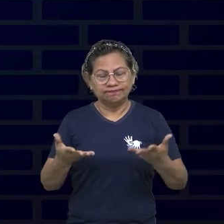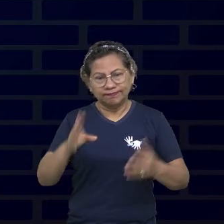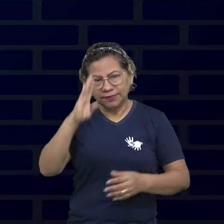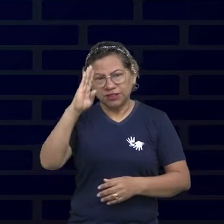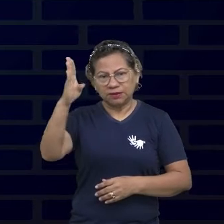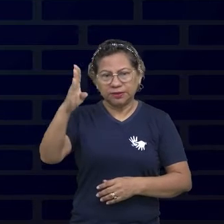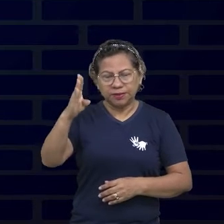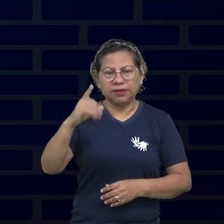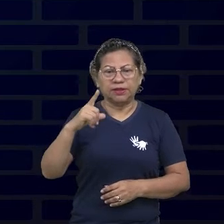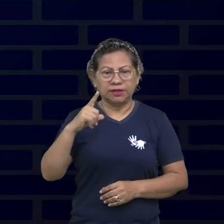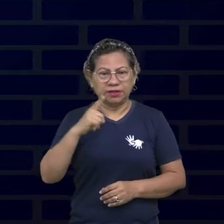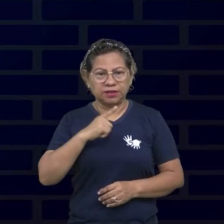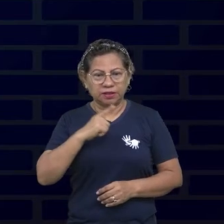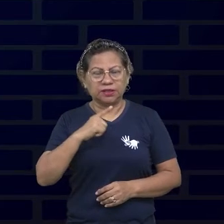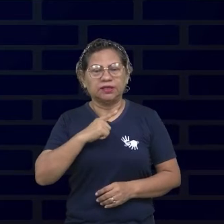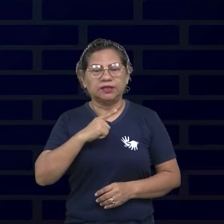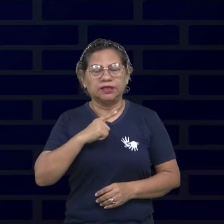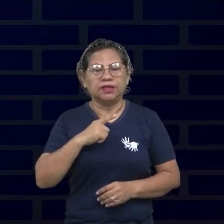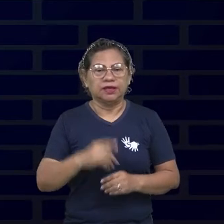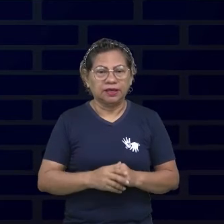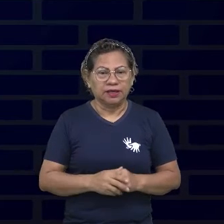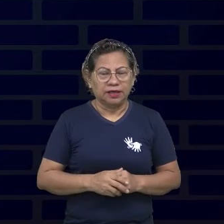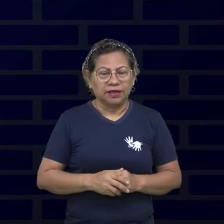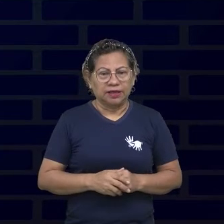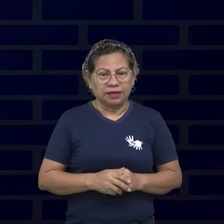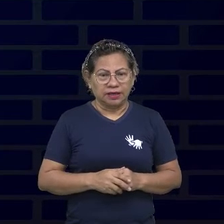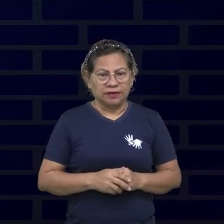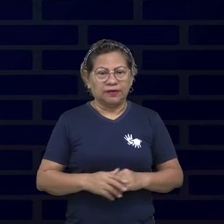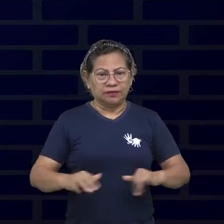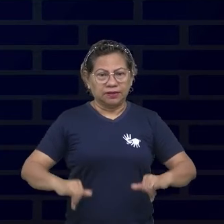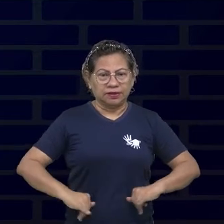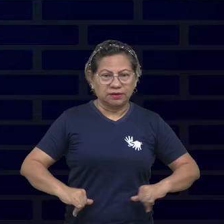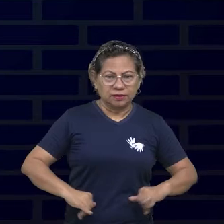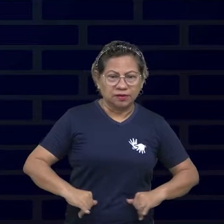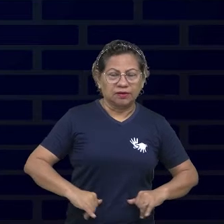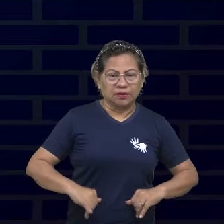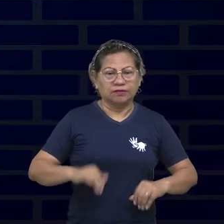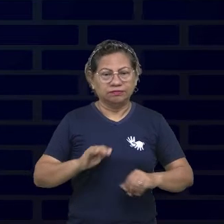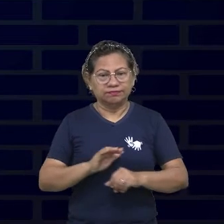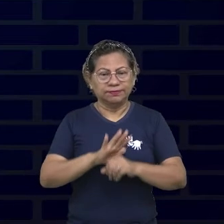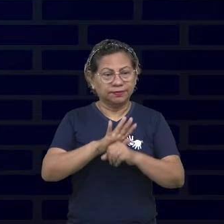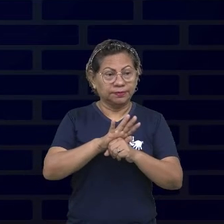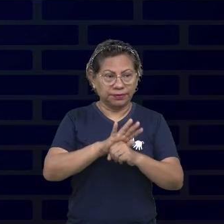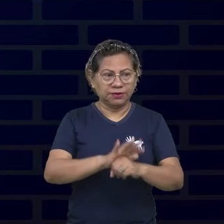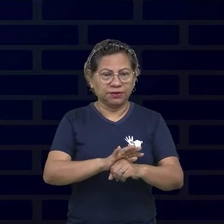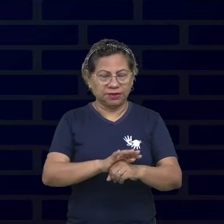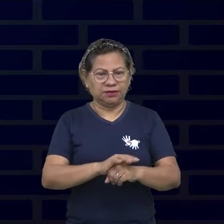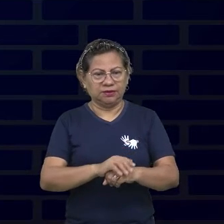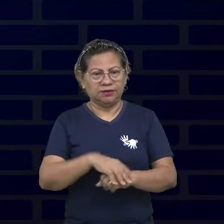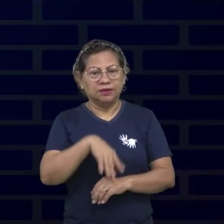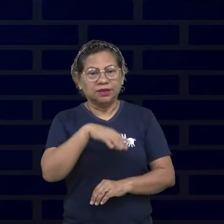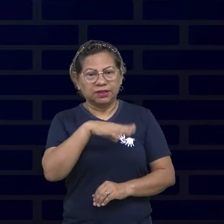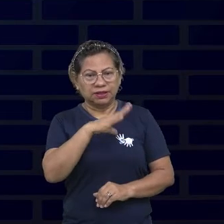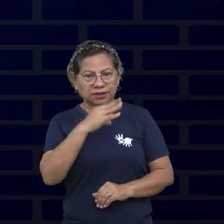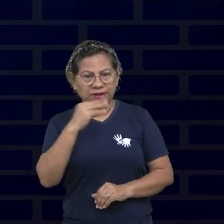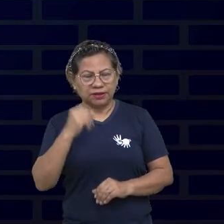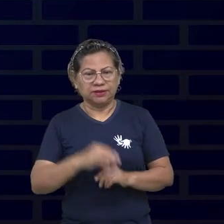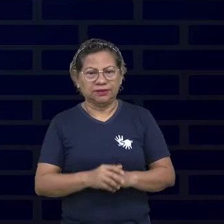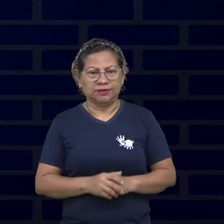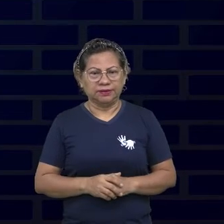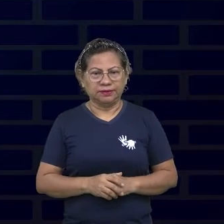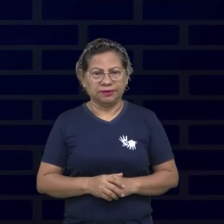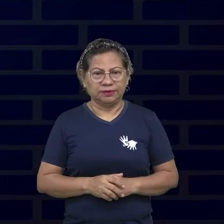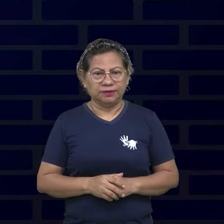são vítimas de crimes. Por isso que eu escolhi essa profissão. No entanto, neste